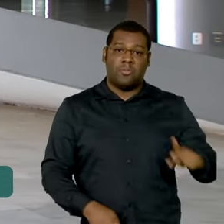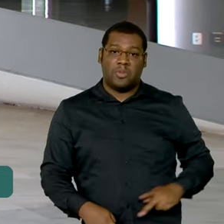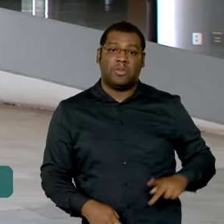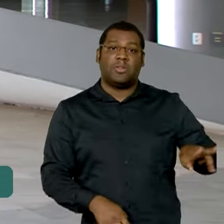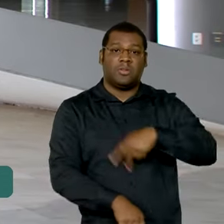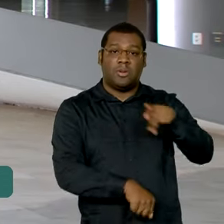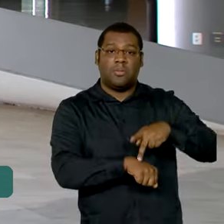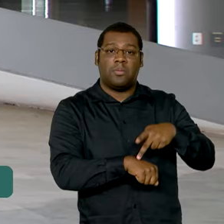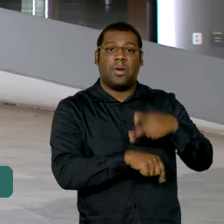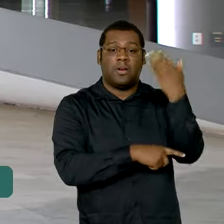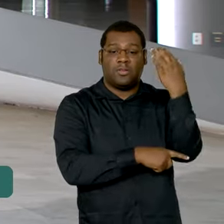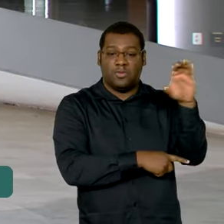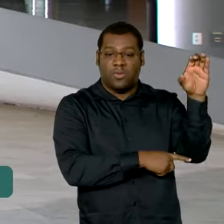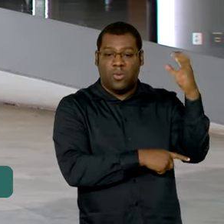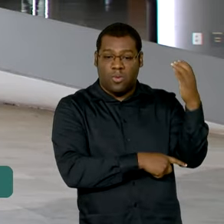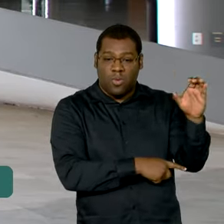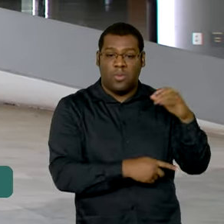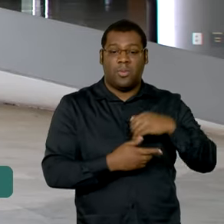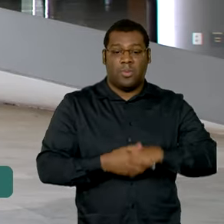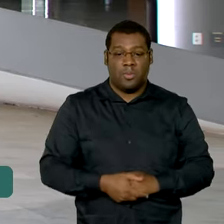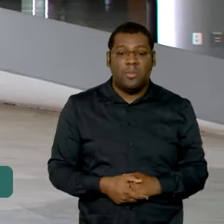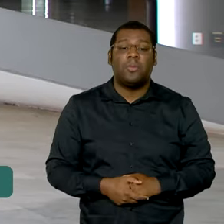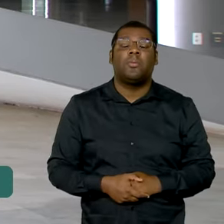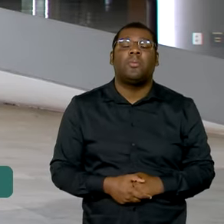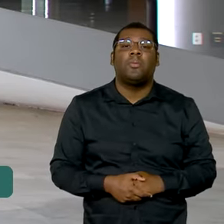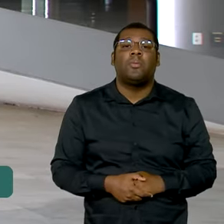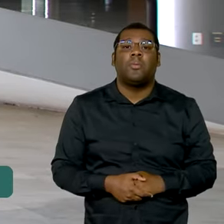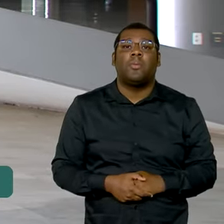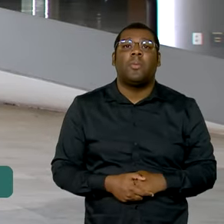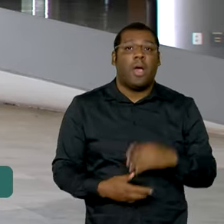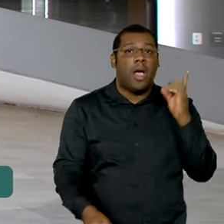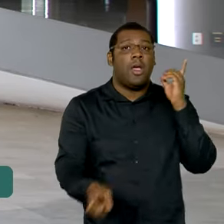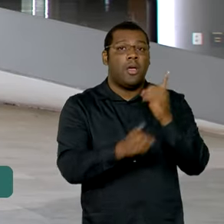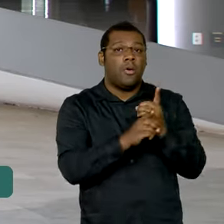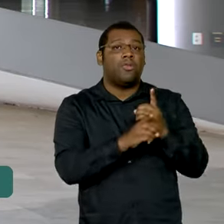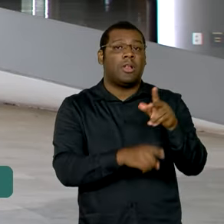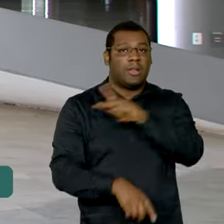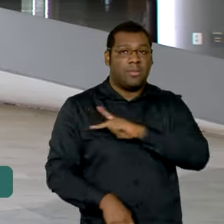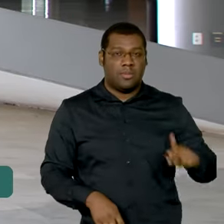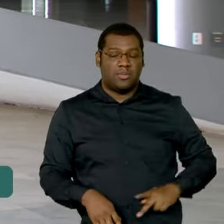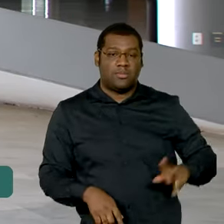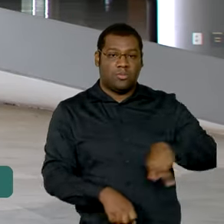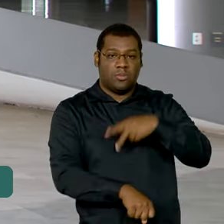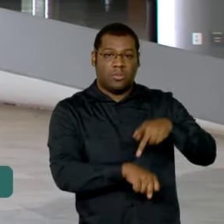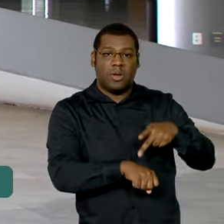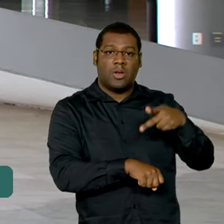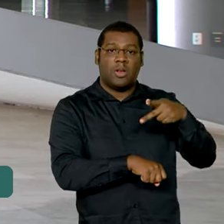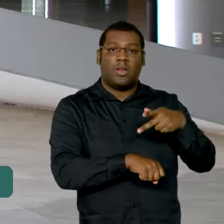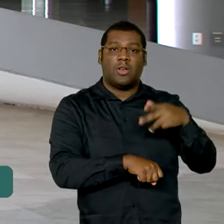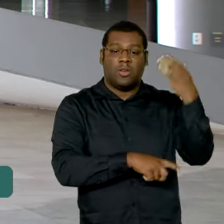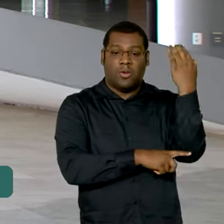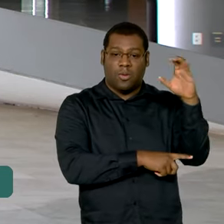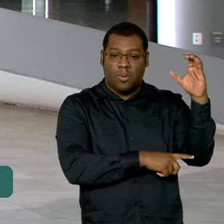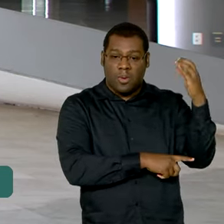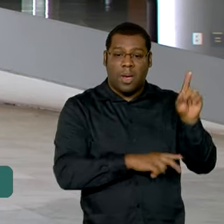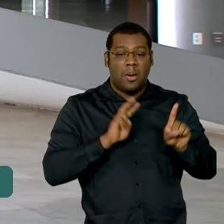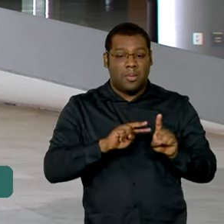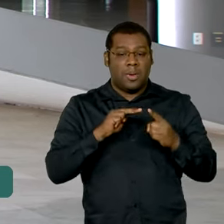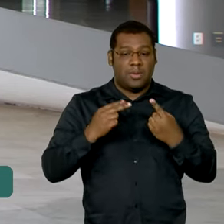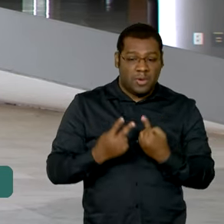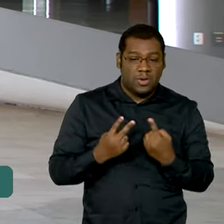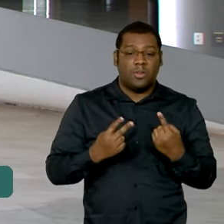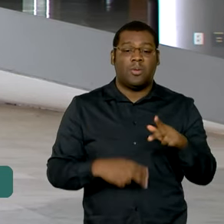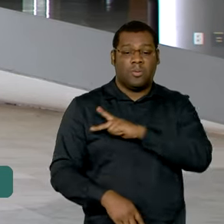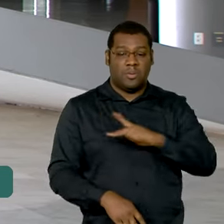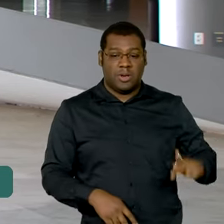colombiano, Gustavo Petro. Além disso, nesse encontro com Gustavo Petro, nessa reunião bilateral, a expectativa é que os dois presidentes,